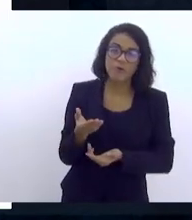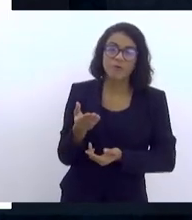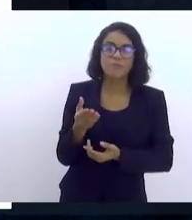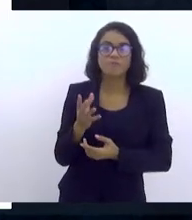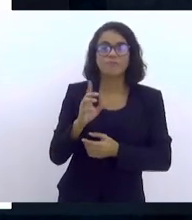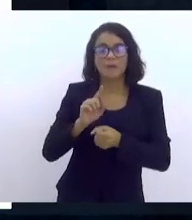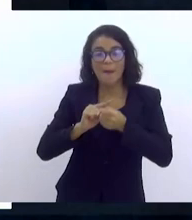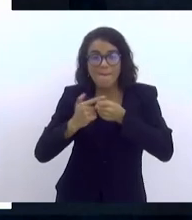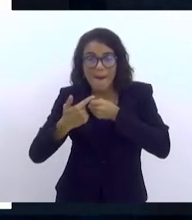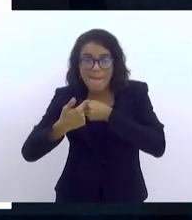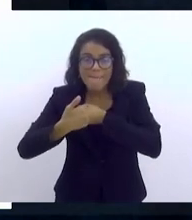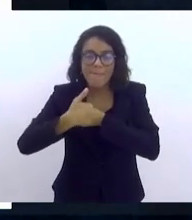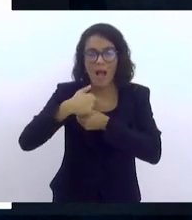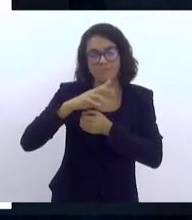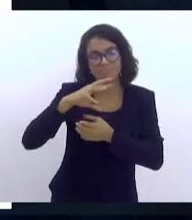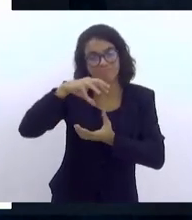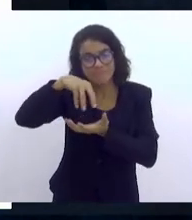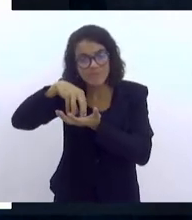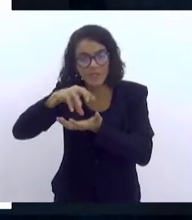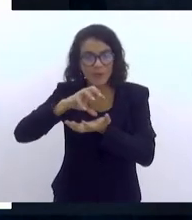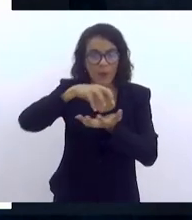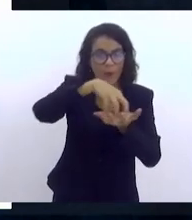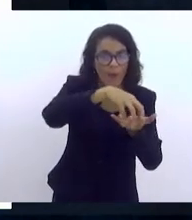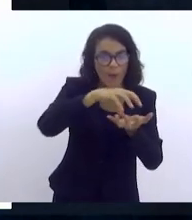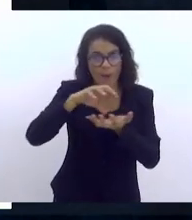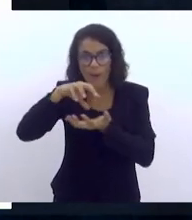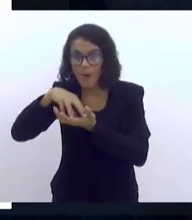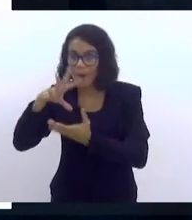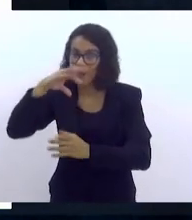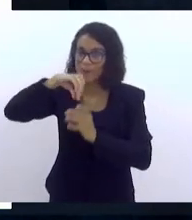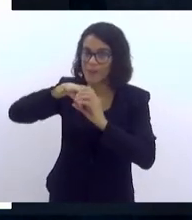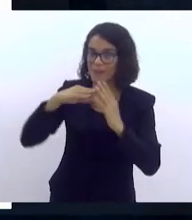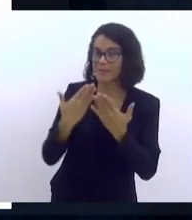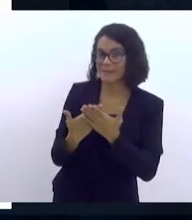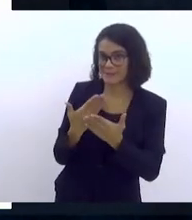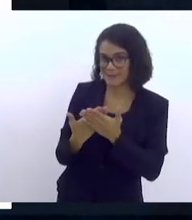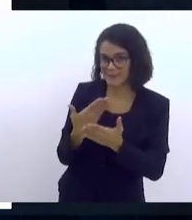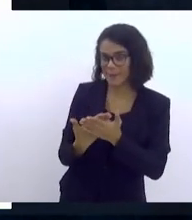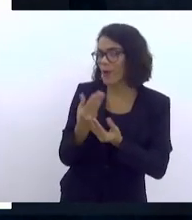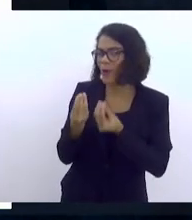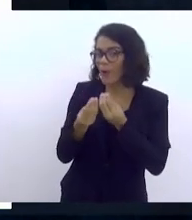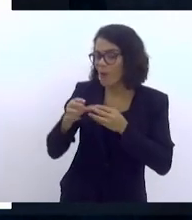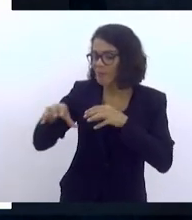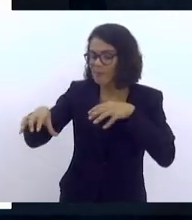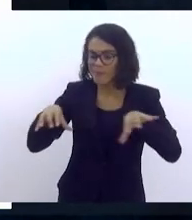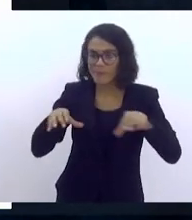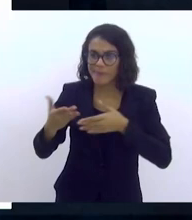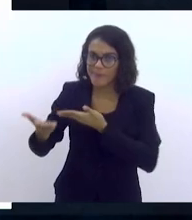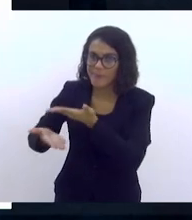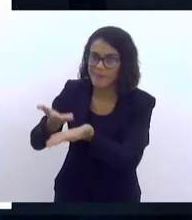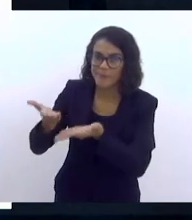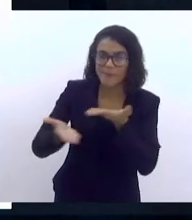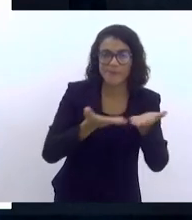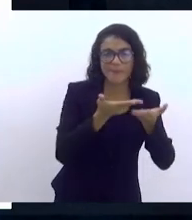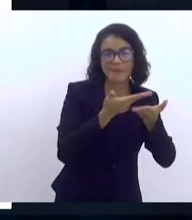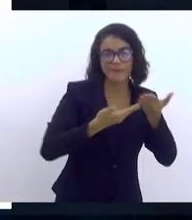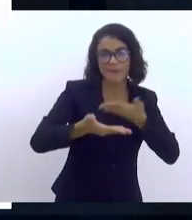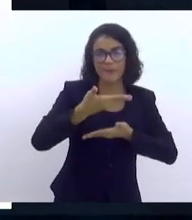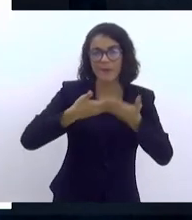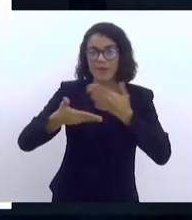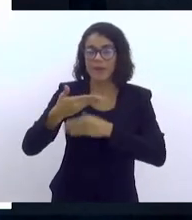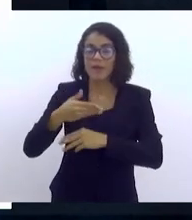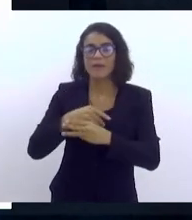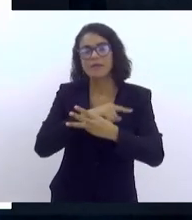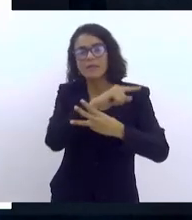interinstitucional. como que nós fazemos isso nesses territórios. Baseando em